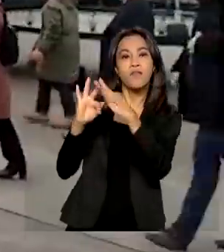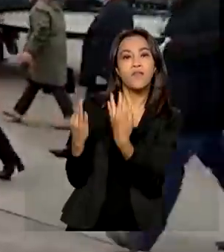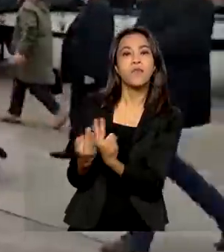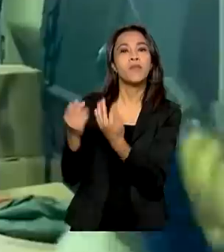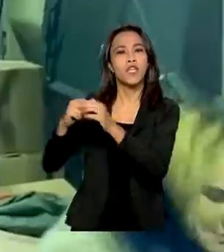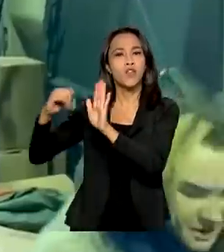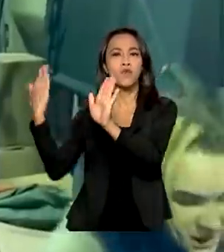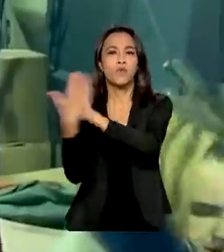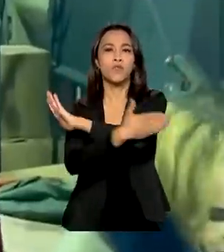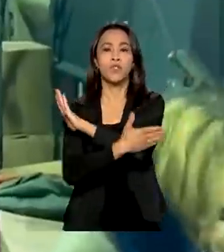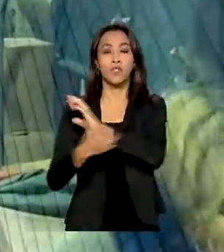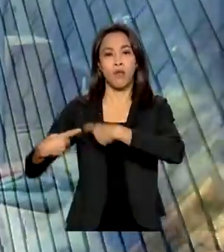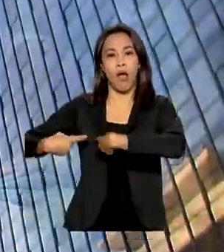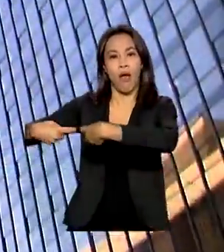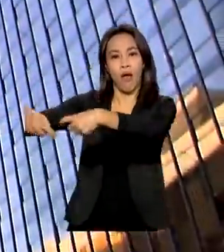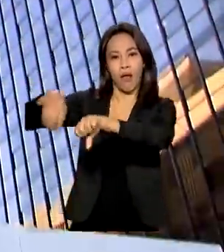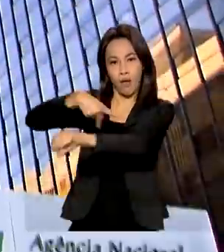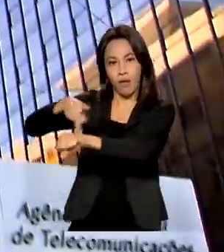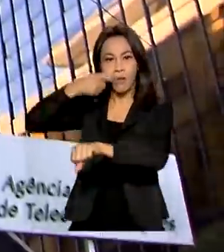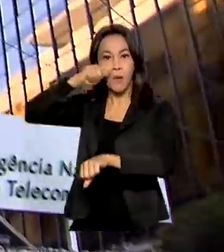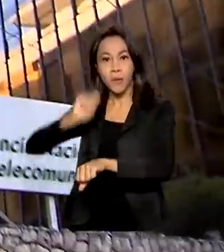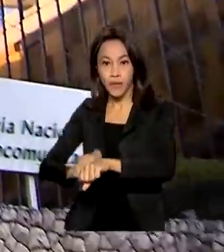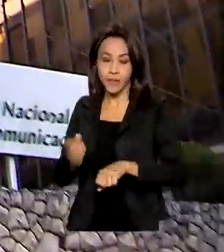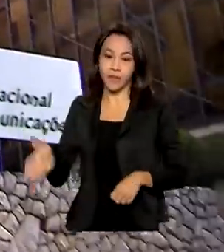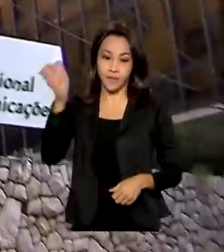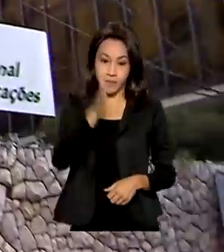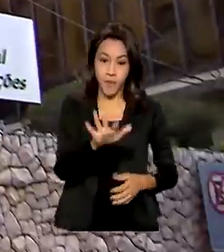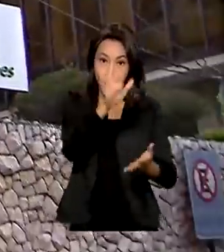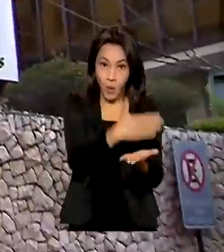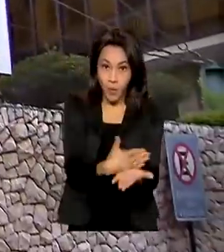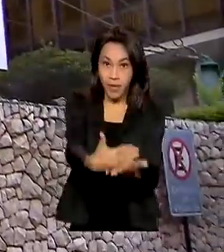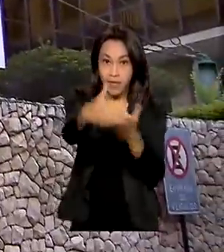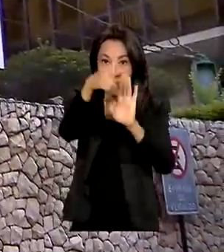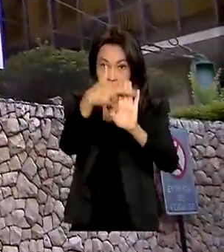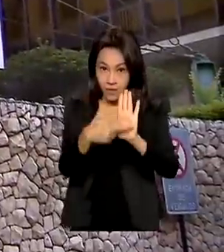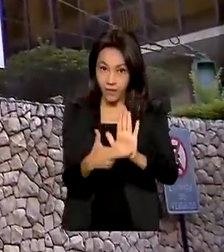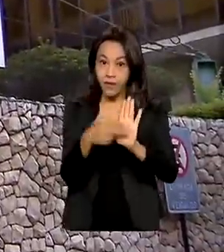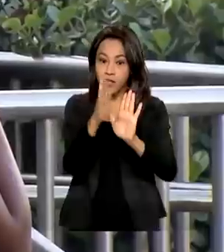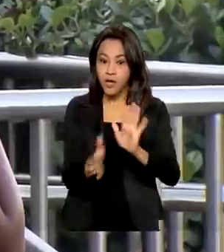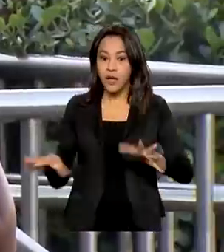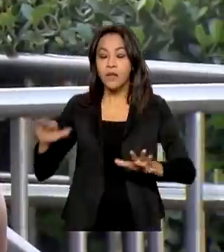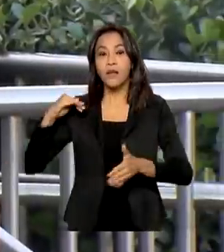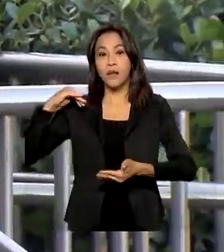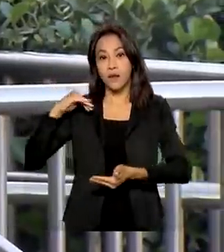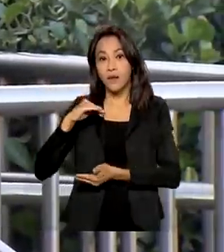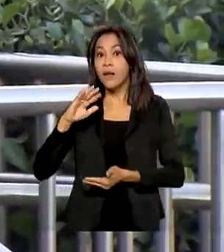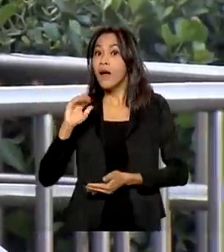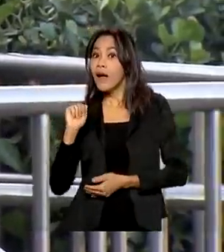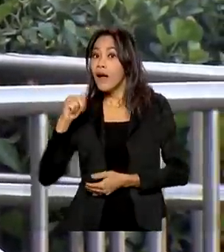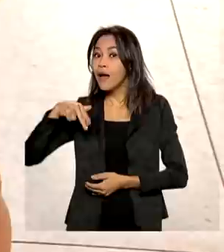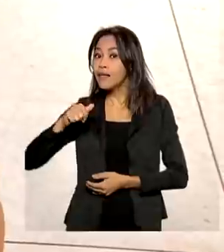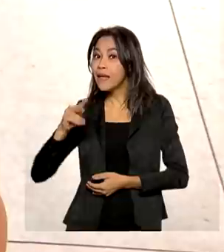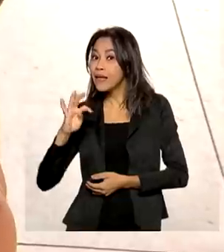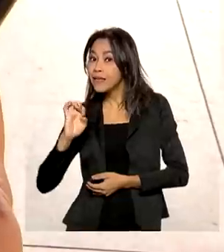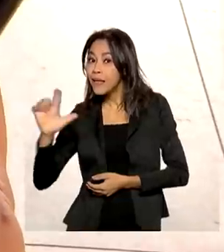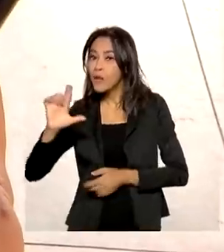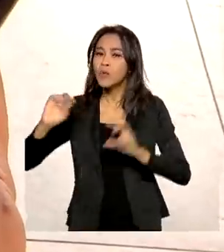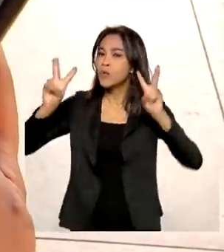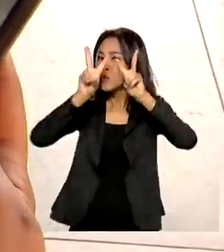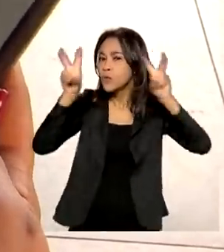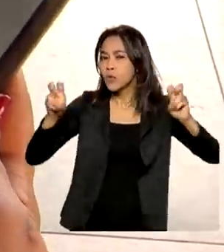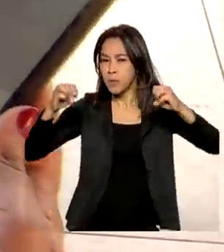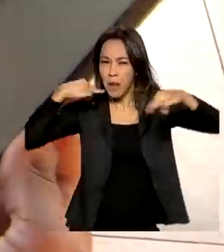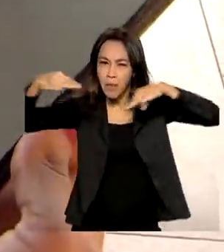conflito na Ucrânia. Começa a valer a regra da Anatel, que obriga a identificação de ligações de telemarketing